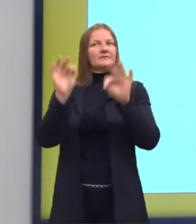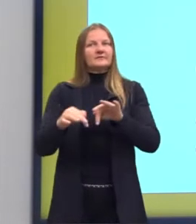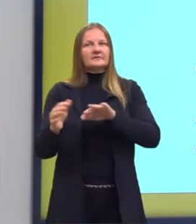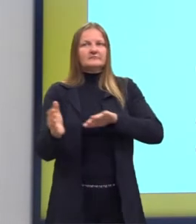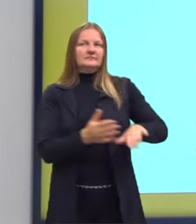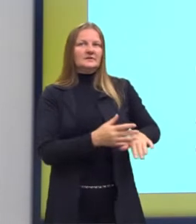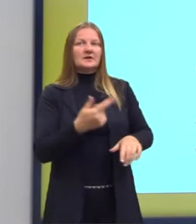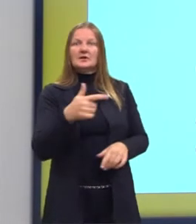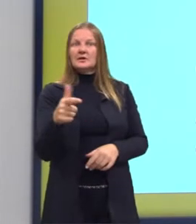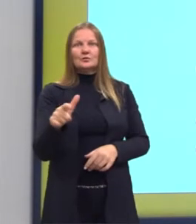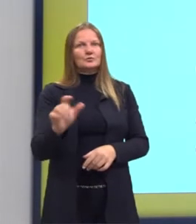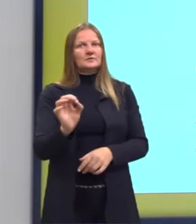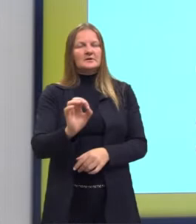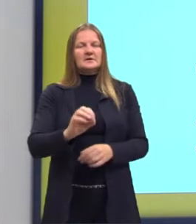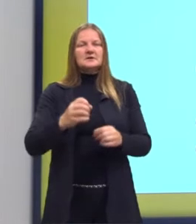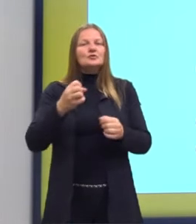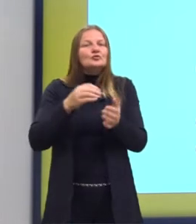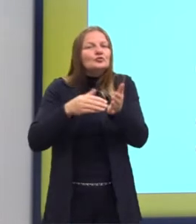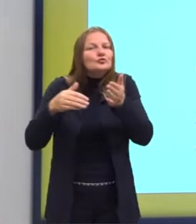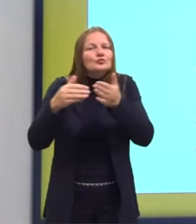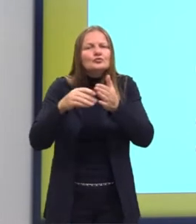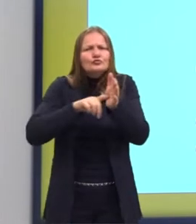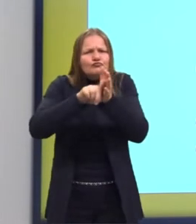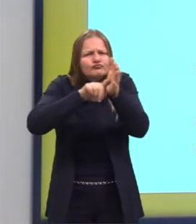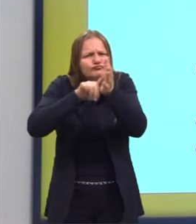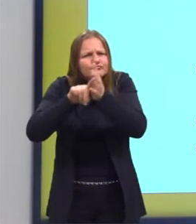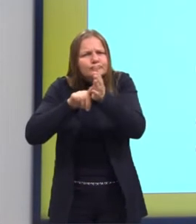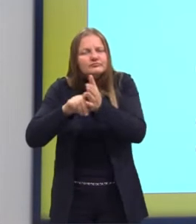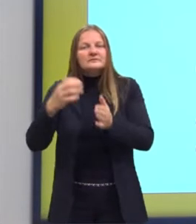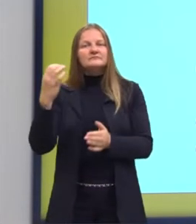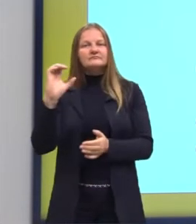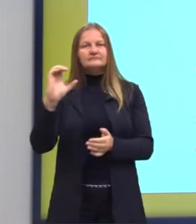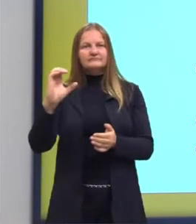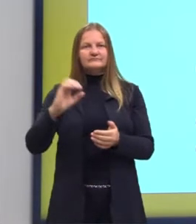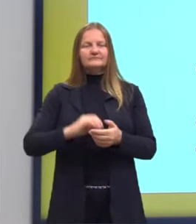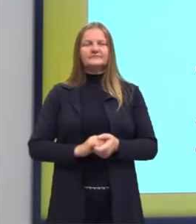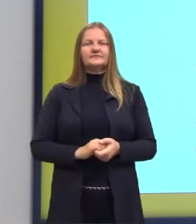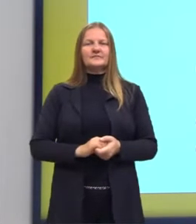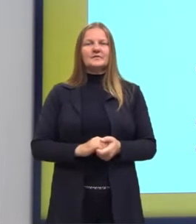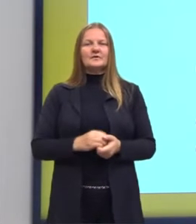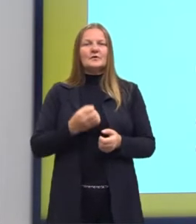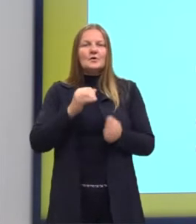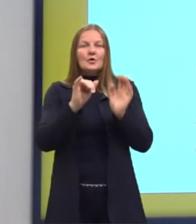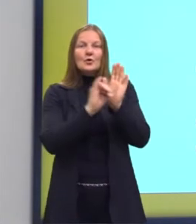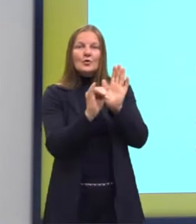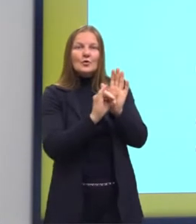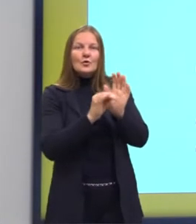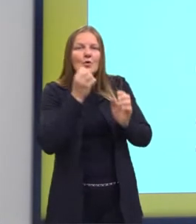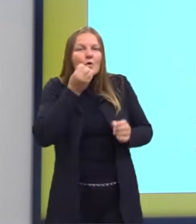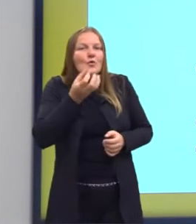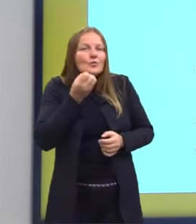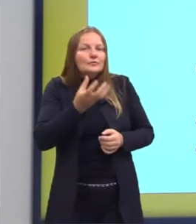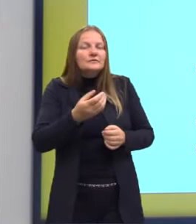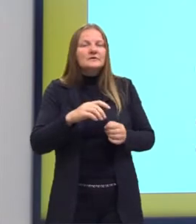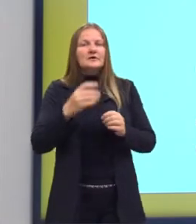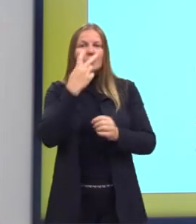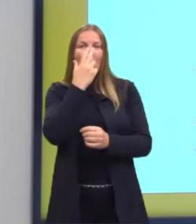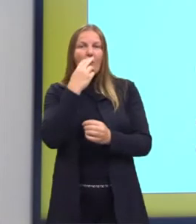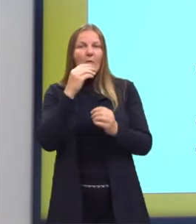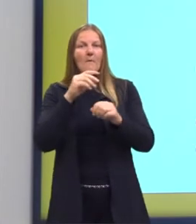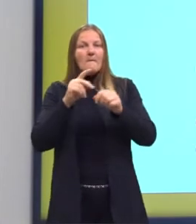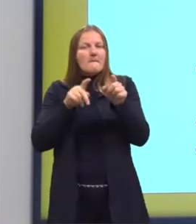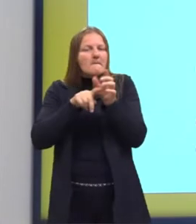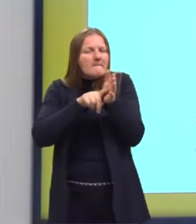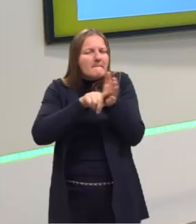nesse momento. Existe uma explicação científica para que as coisas aconteçam. O narrador, ele toma a posição de um cientista,